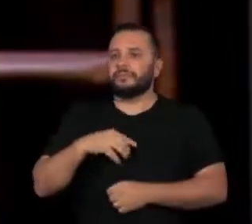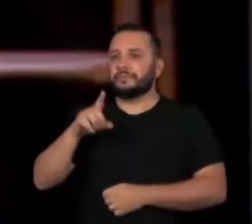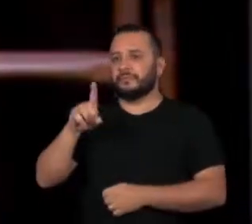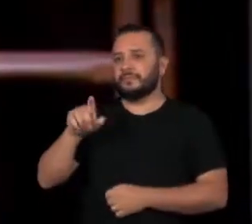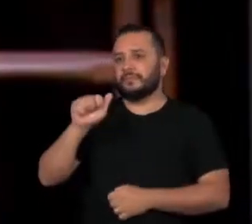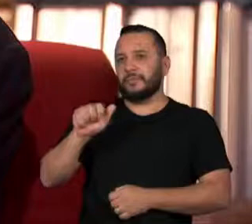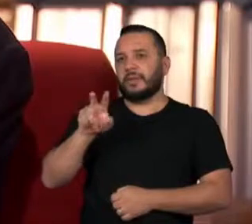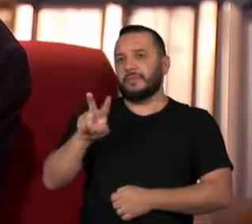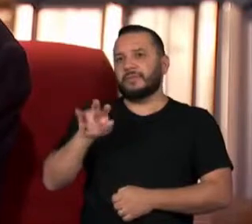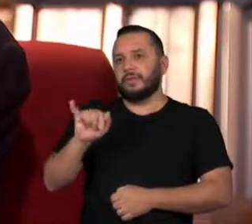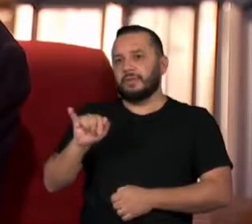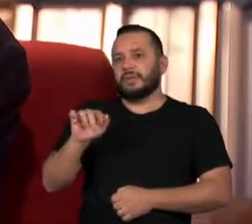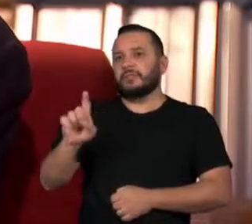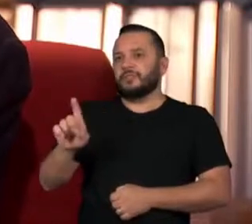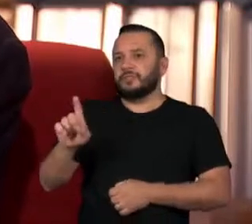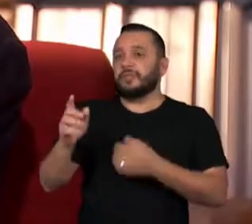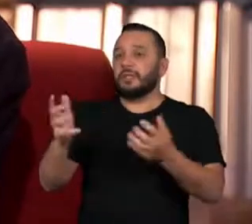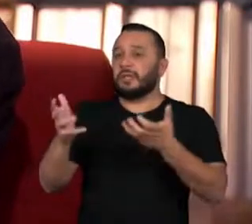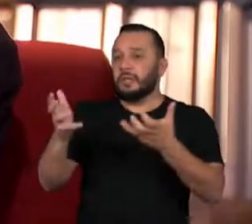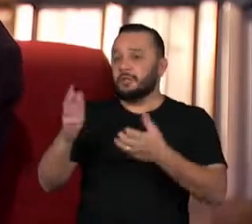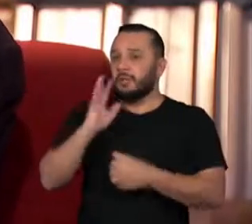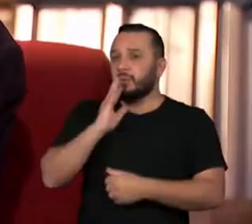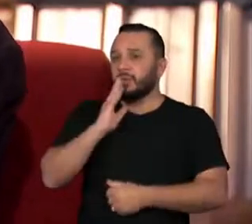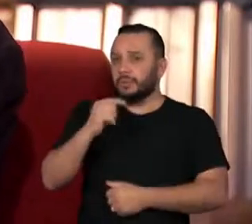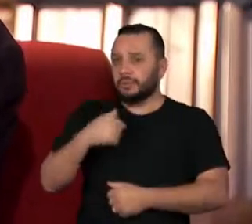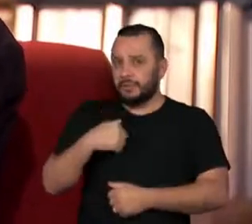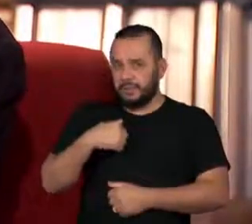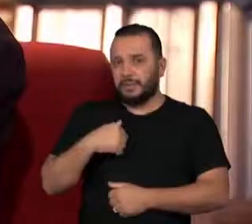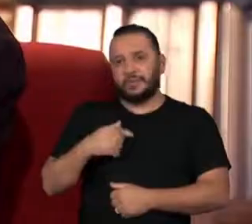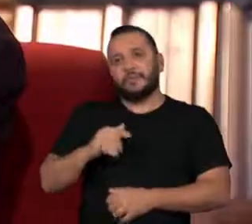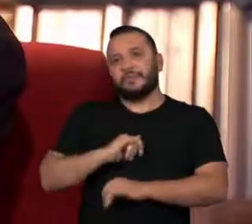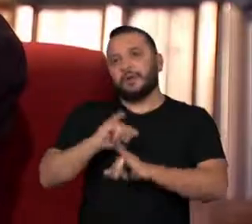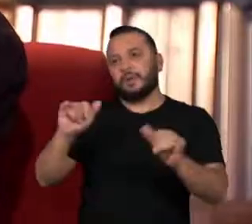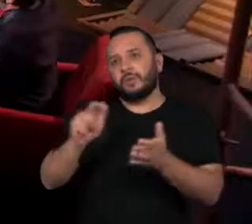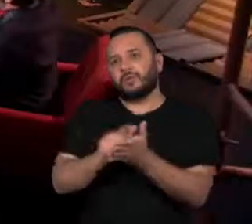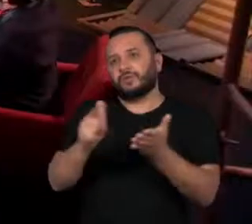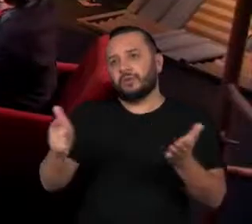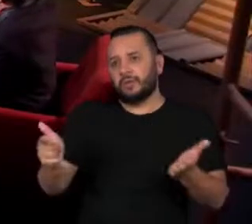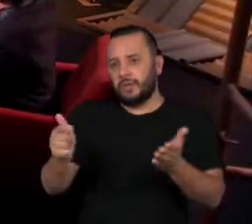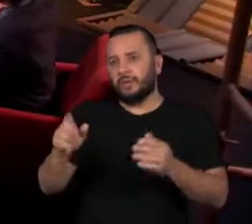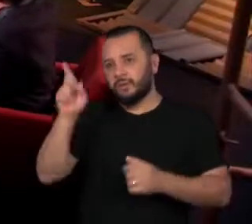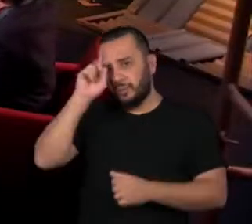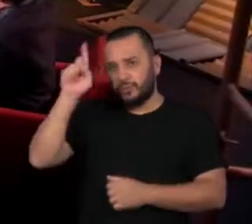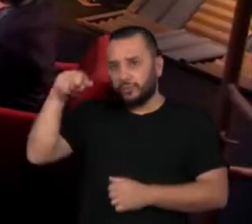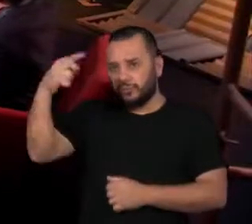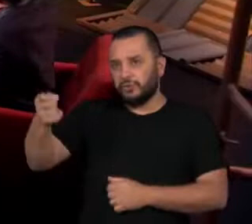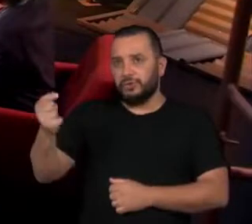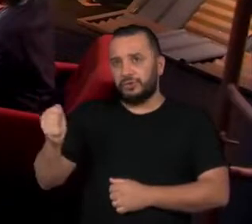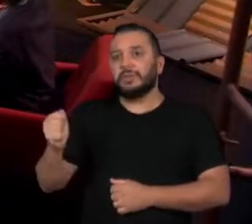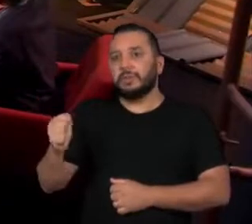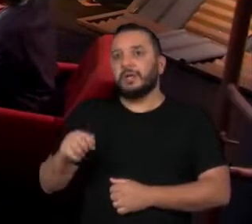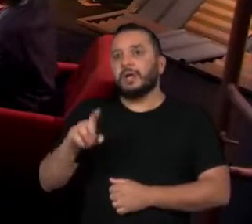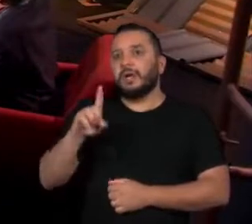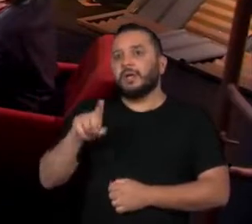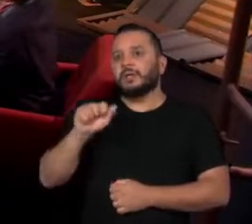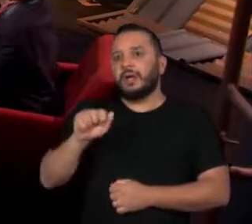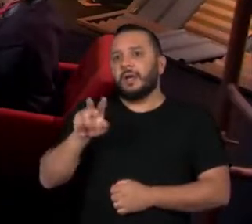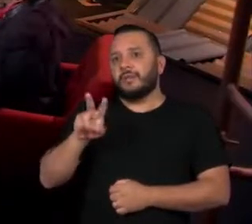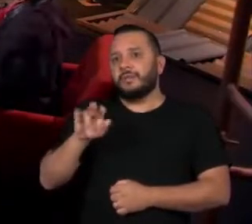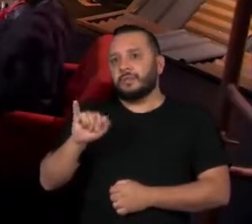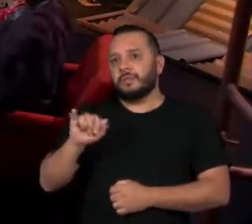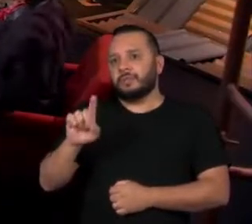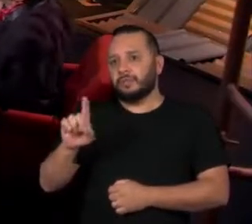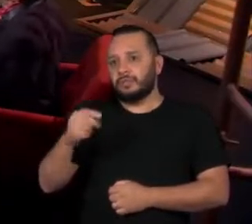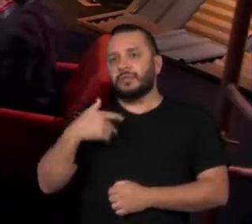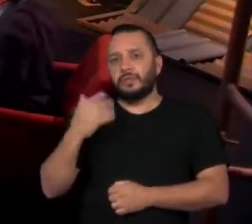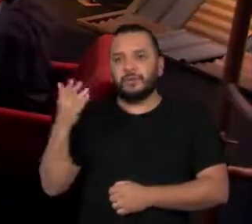falou que queria me conhecer no Jornal do Brasil, que naquele tempo circulava. No outro dia, o Jornal do David Barney, que foi para São Paulo e contratou